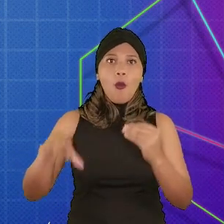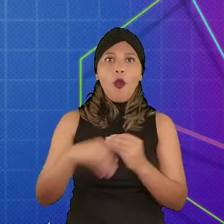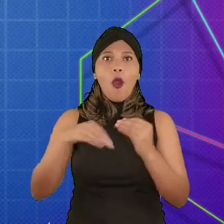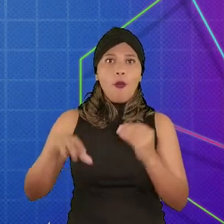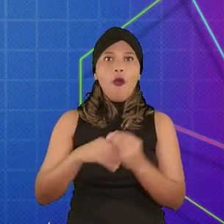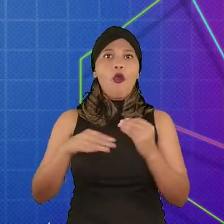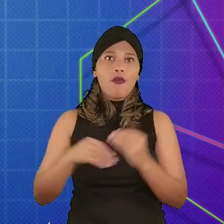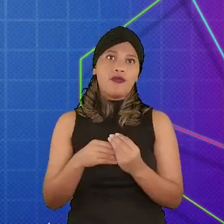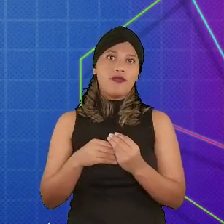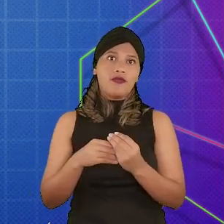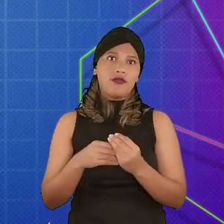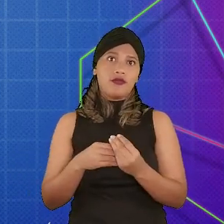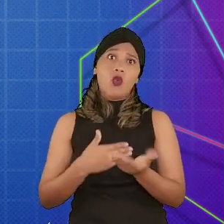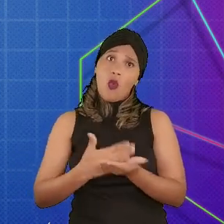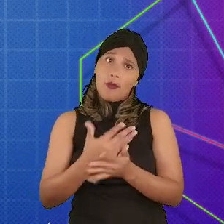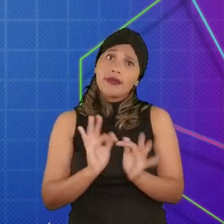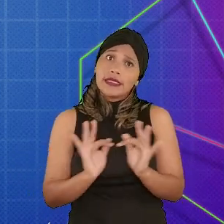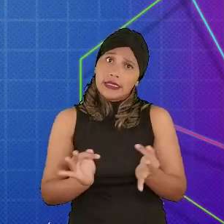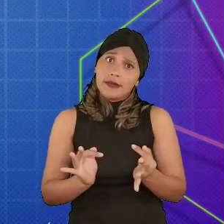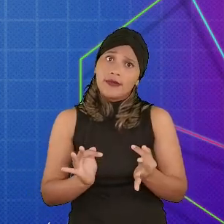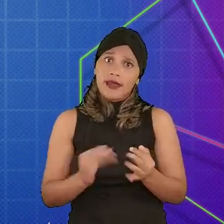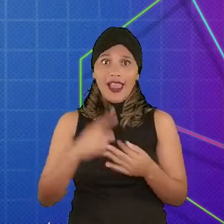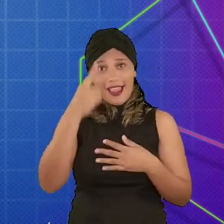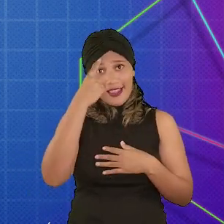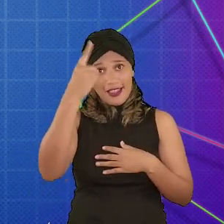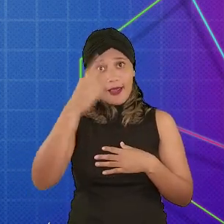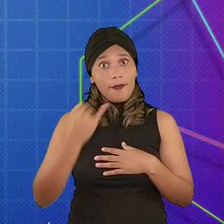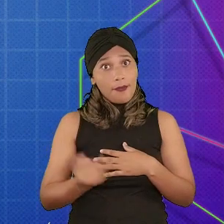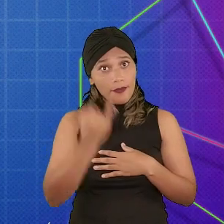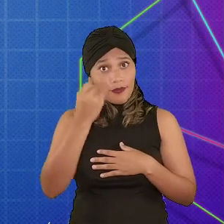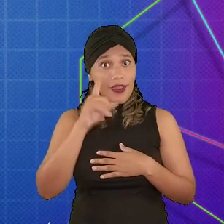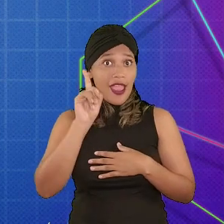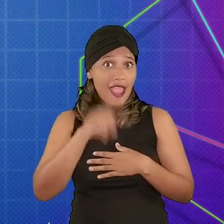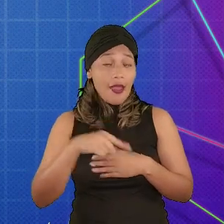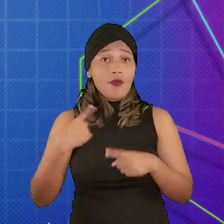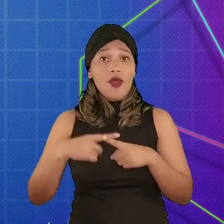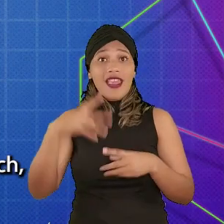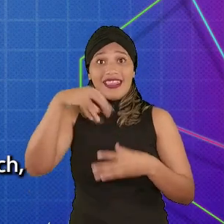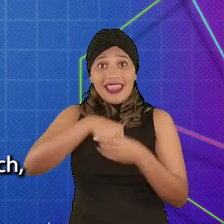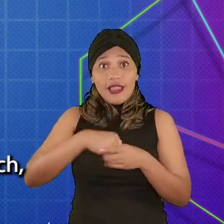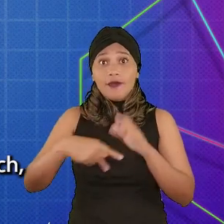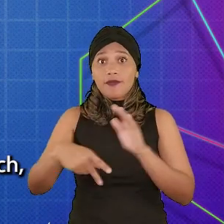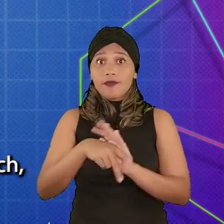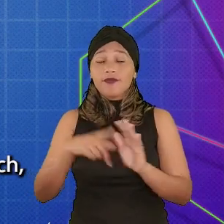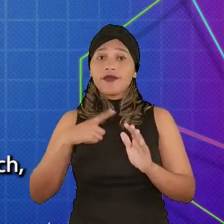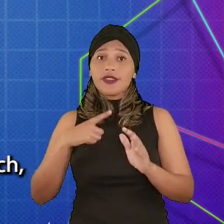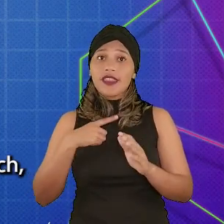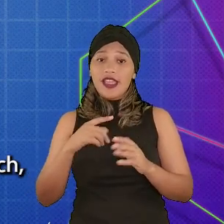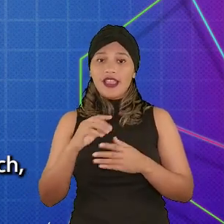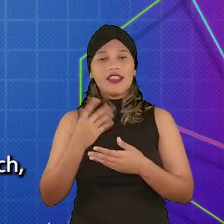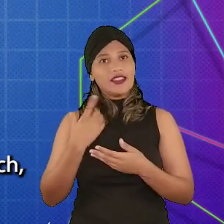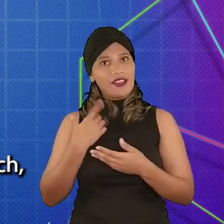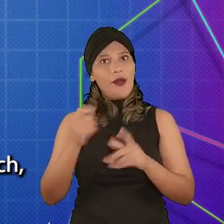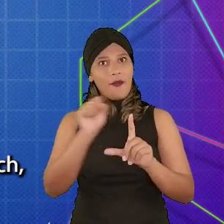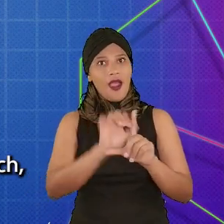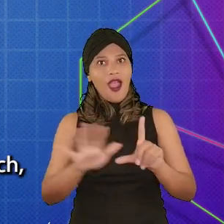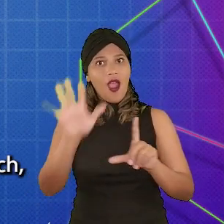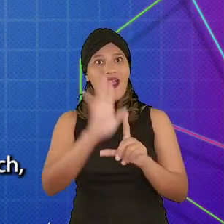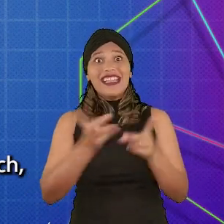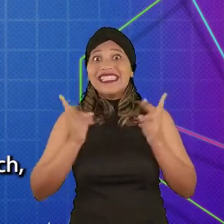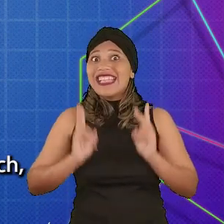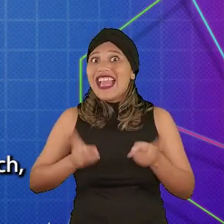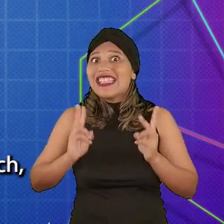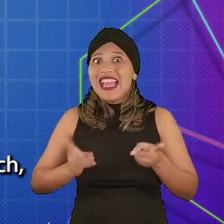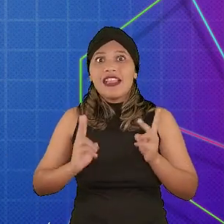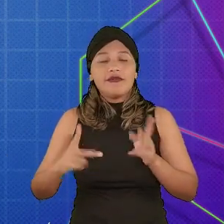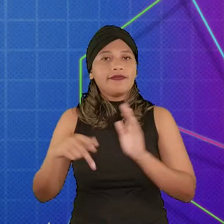formos implementando novas funções. Ó, pessoal, essa ideia é muito importante porque dentro aqui dessa programação no Scratch a gente